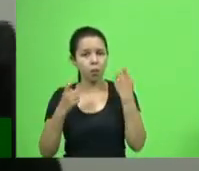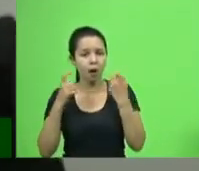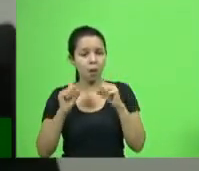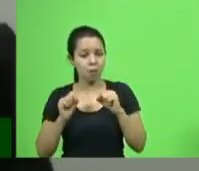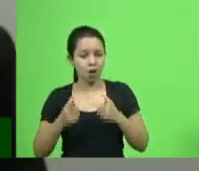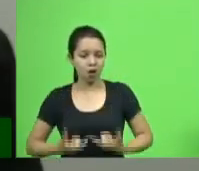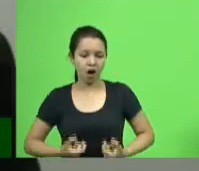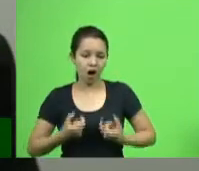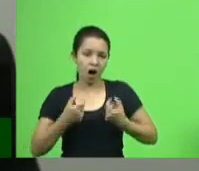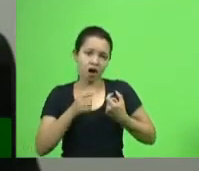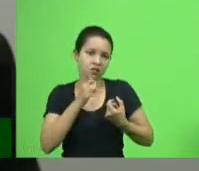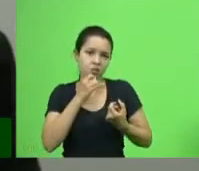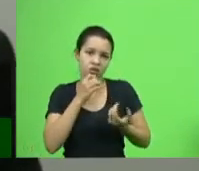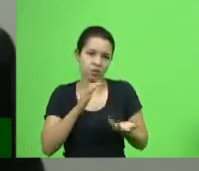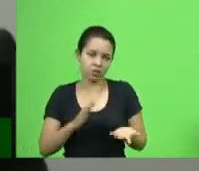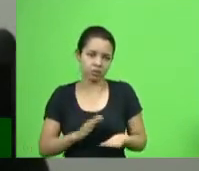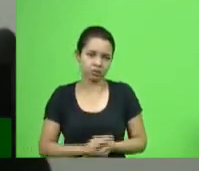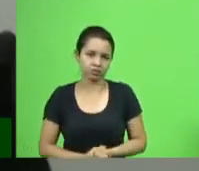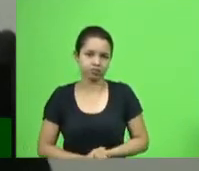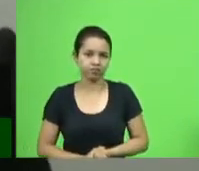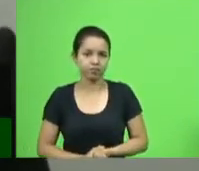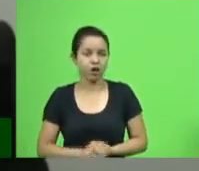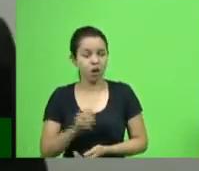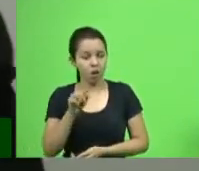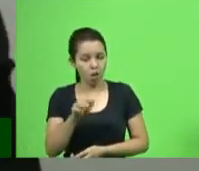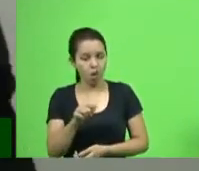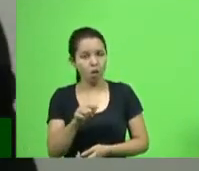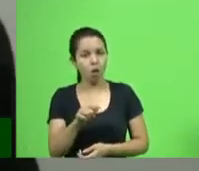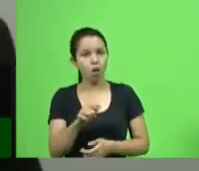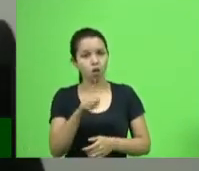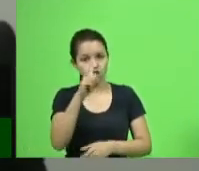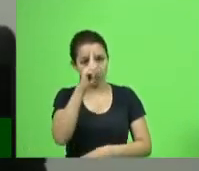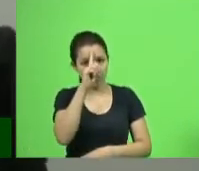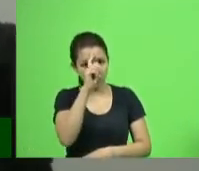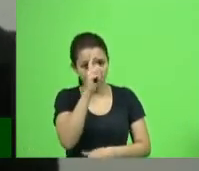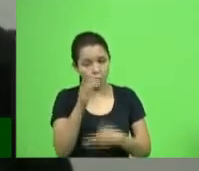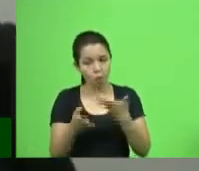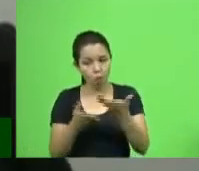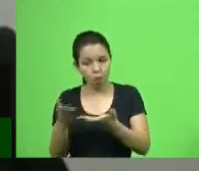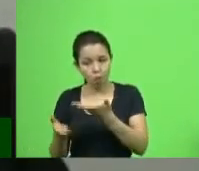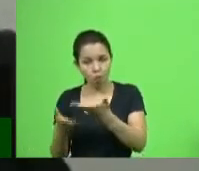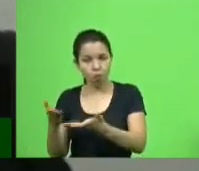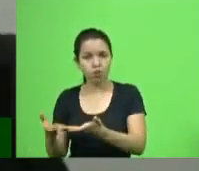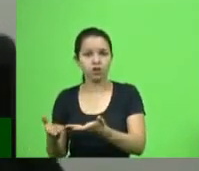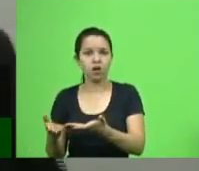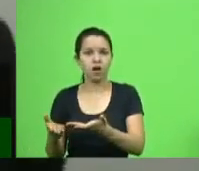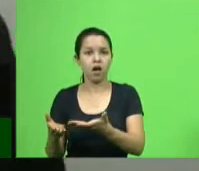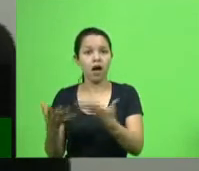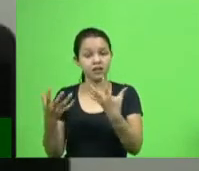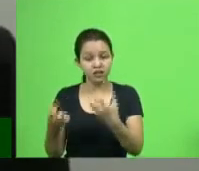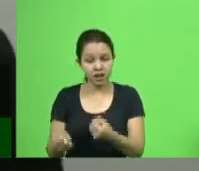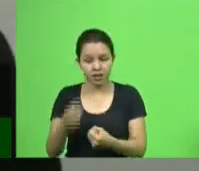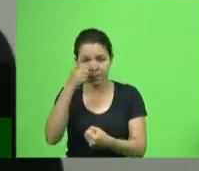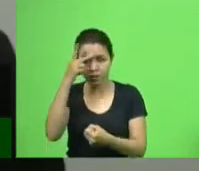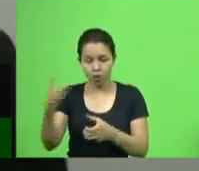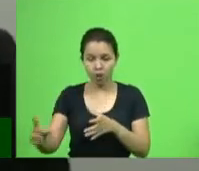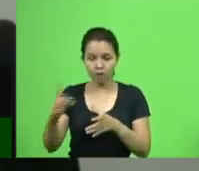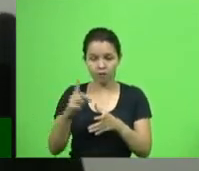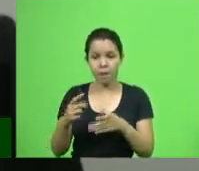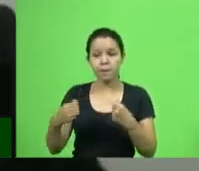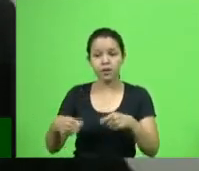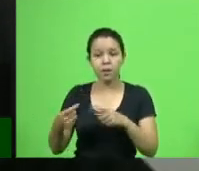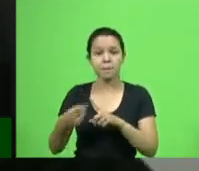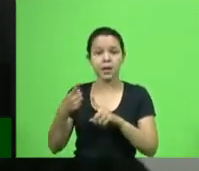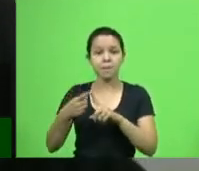que trata desse setor, que o Unacom, ele só recebe a pessoa com o exame. Ele não vai receber sem o exame.